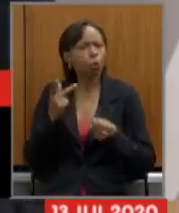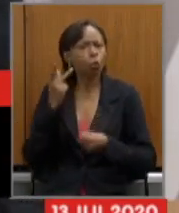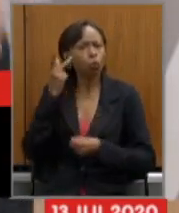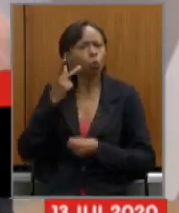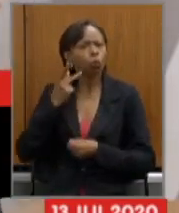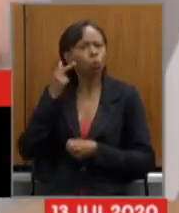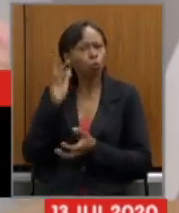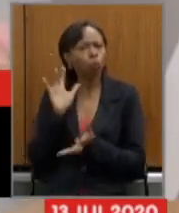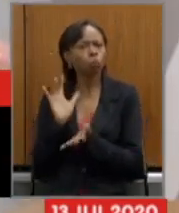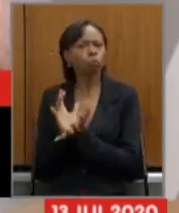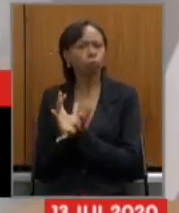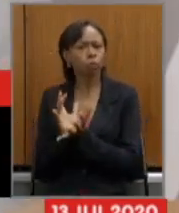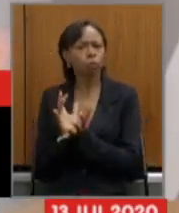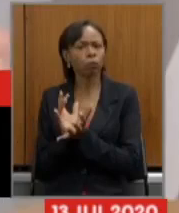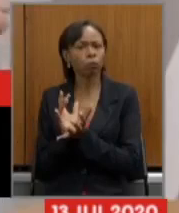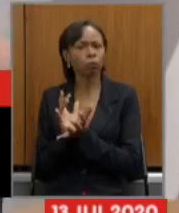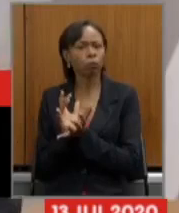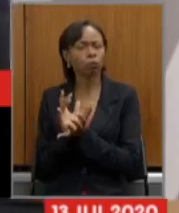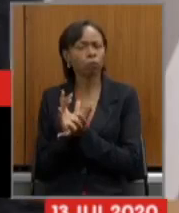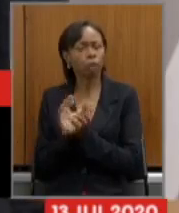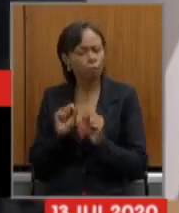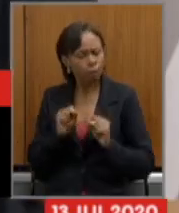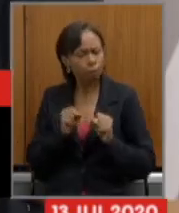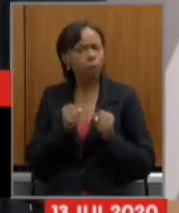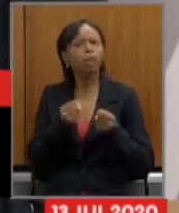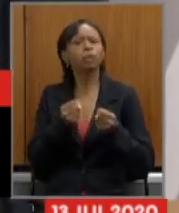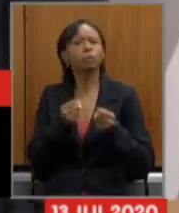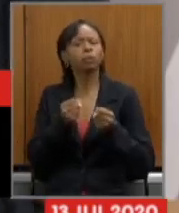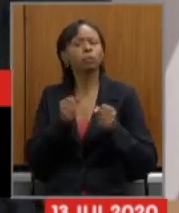para fazer uma defesa da Assembleia Legislativa